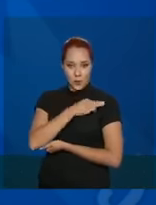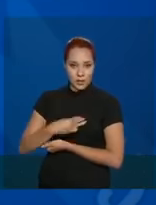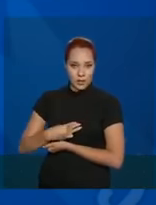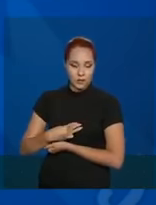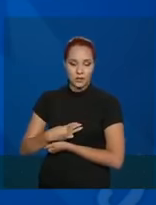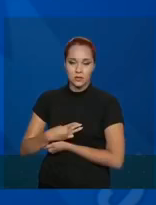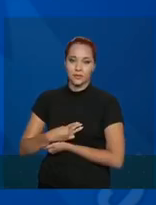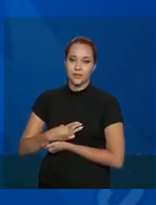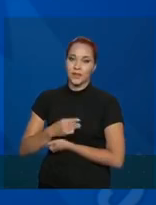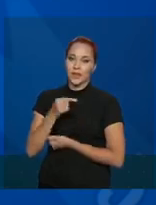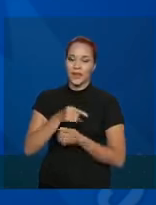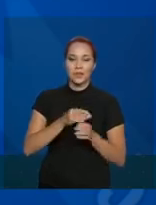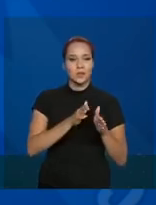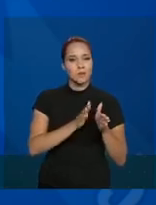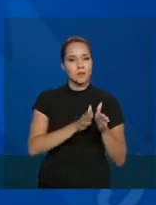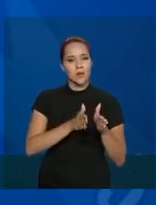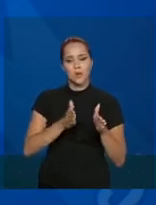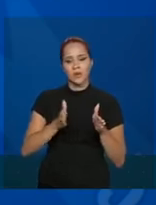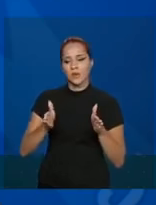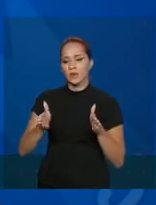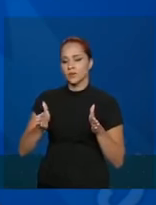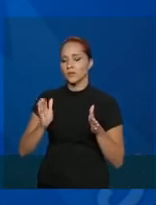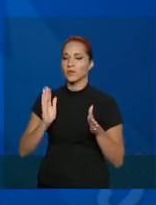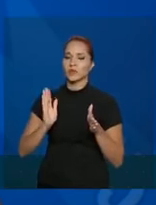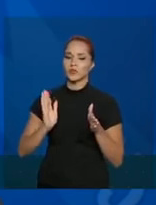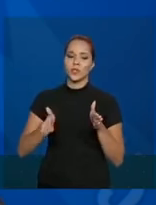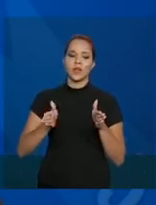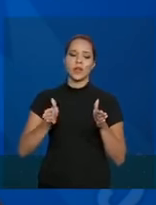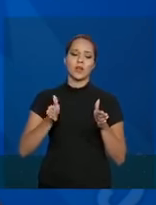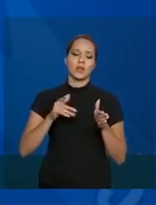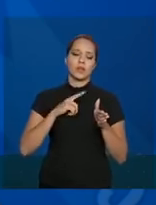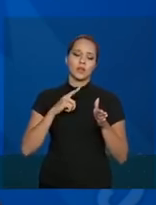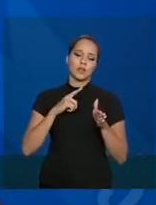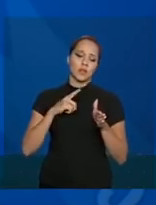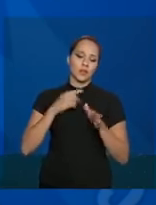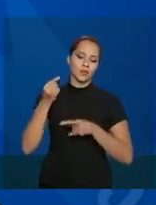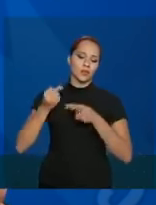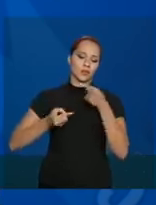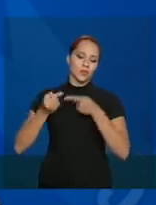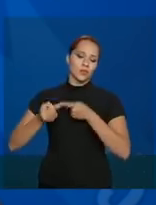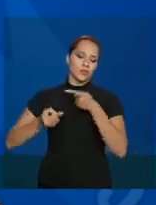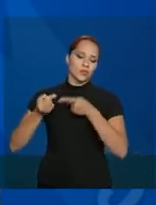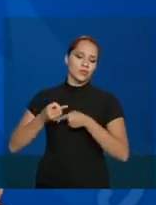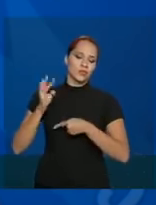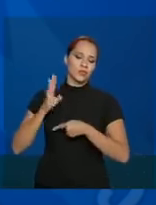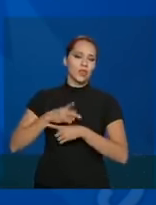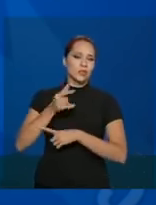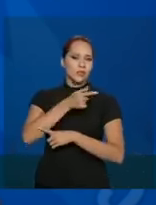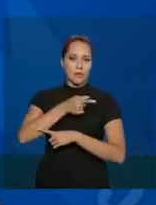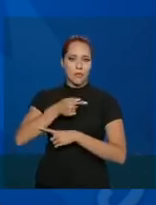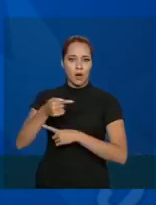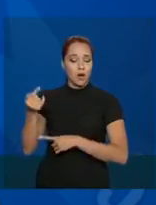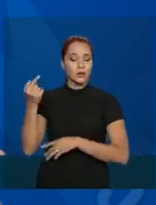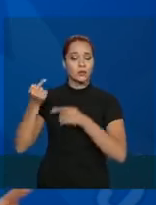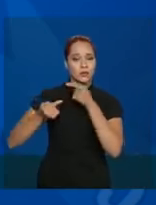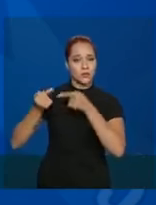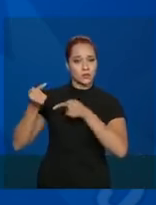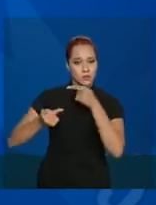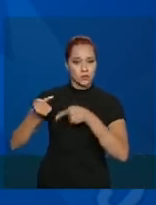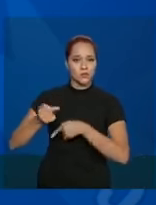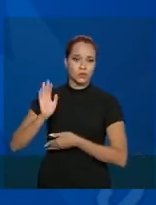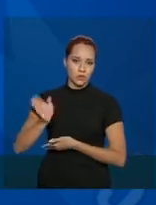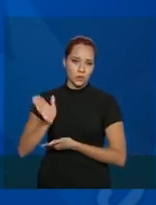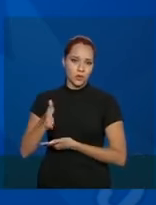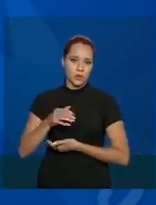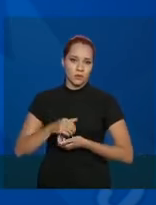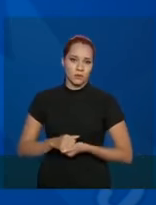Este processo, ele vem sendo discutido já há algumas semanas, a gente vem discutindo isso